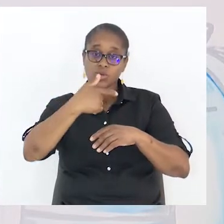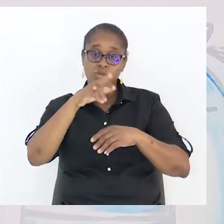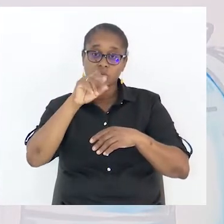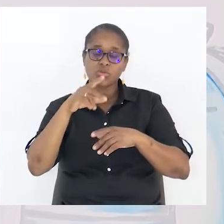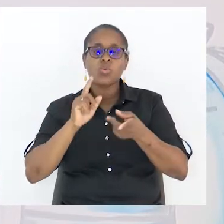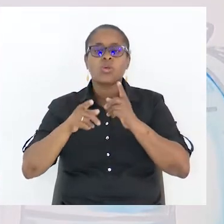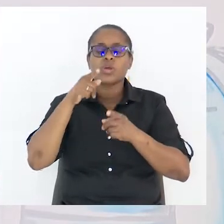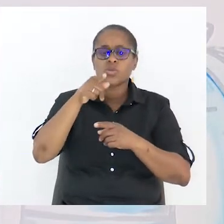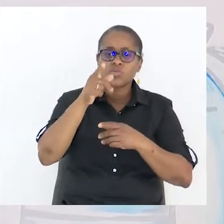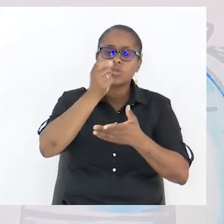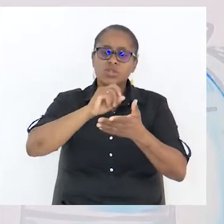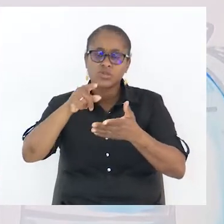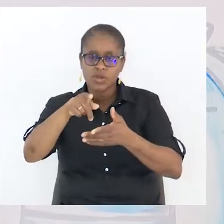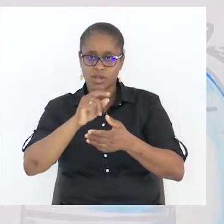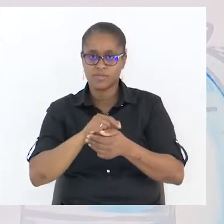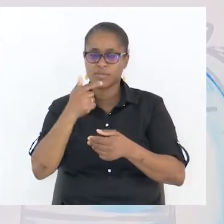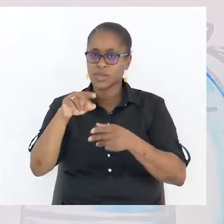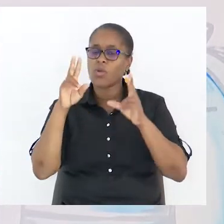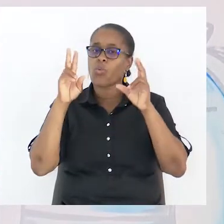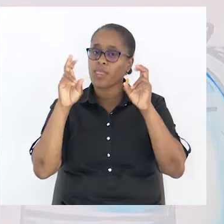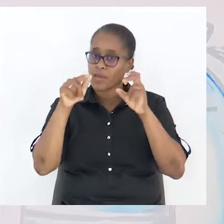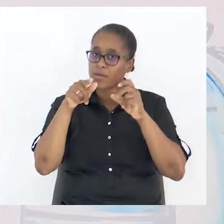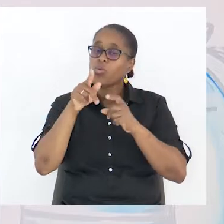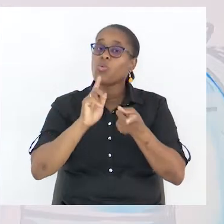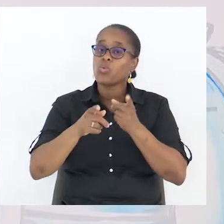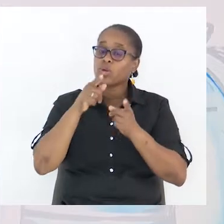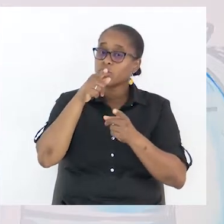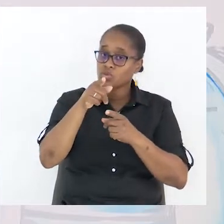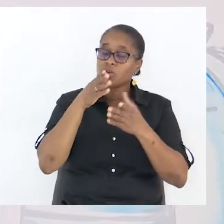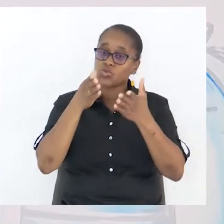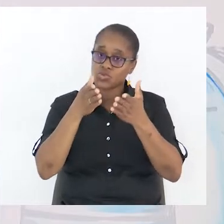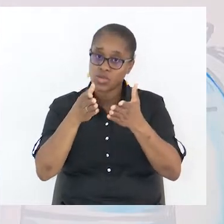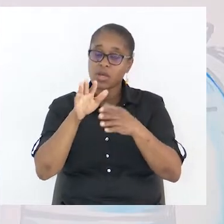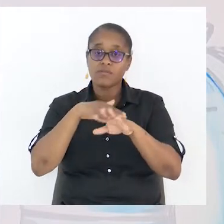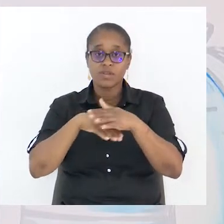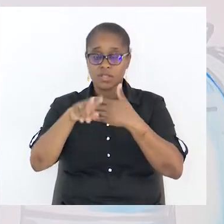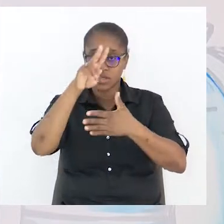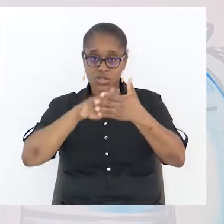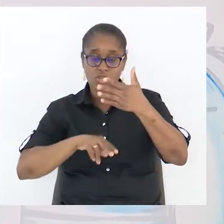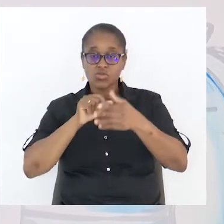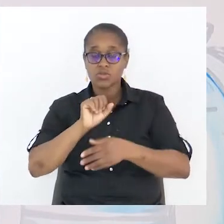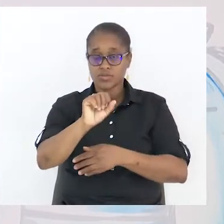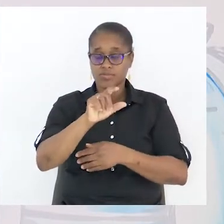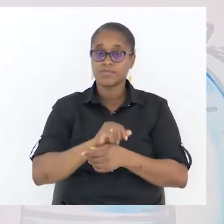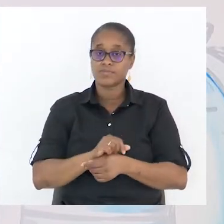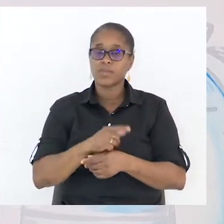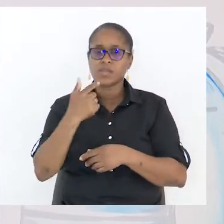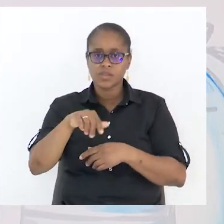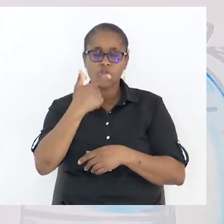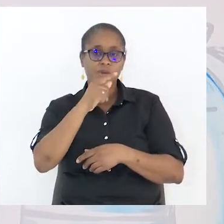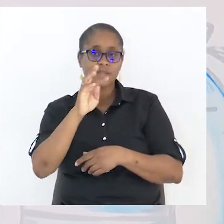a fazer o teu texto. Tens uma tese, que é a ideia que tu vais trabalhar para